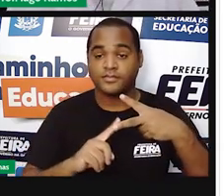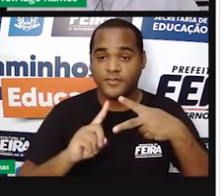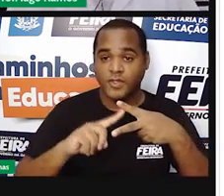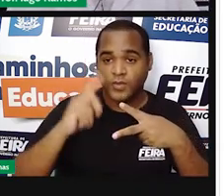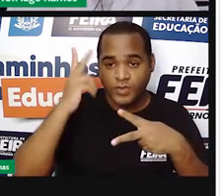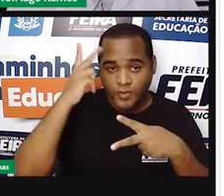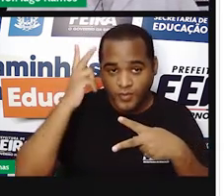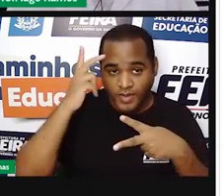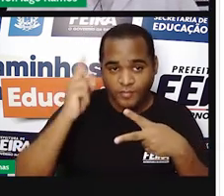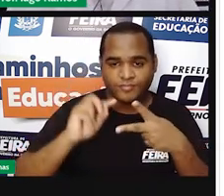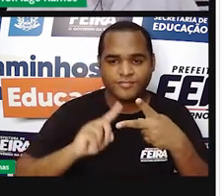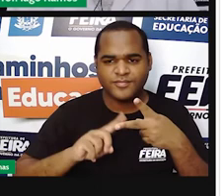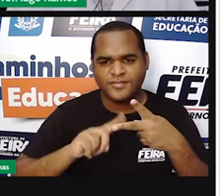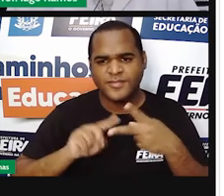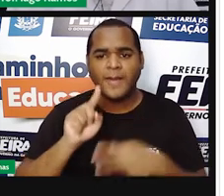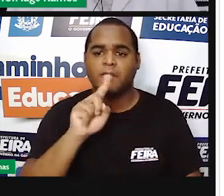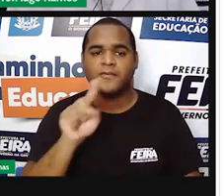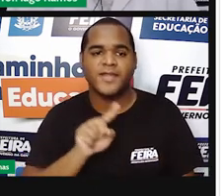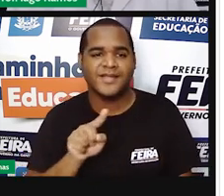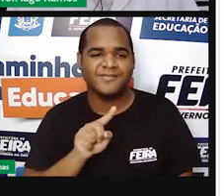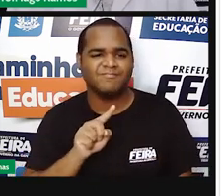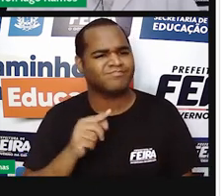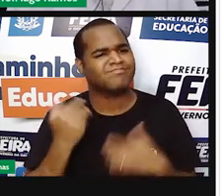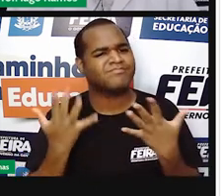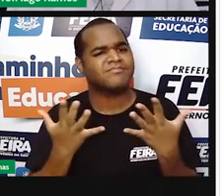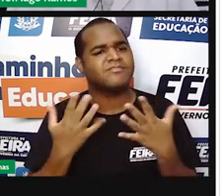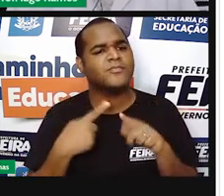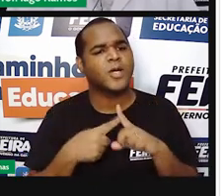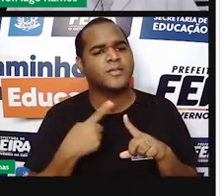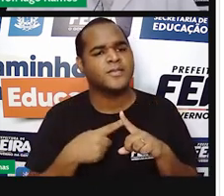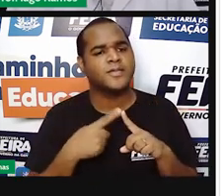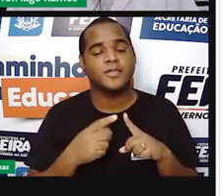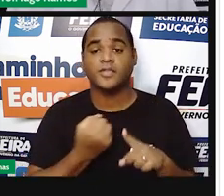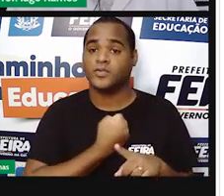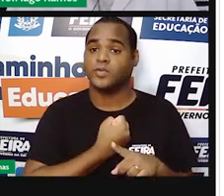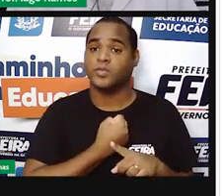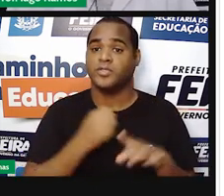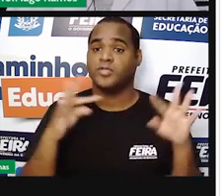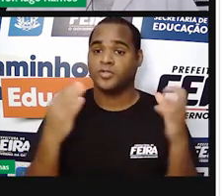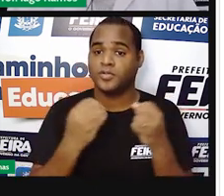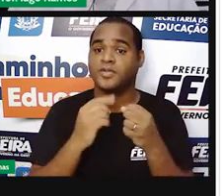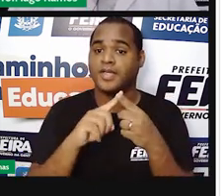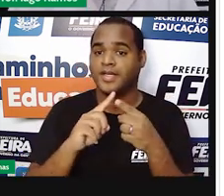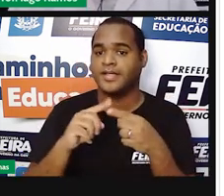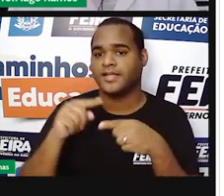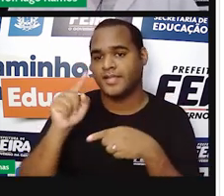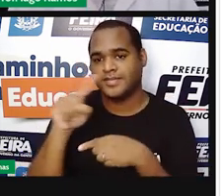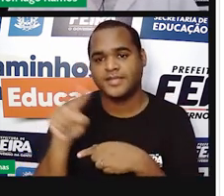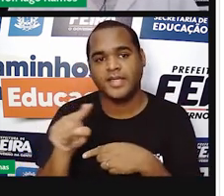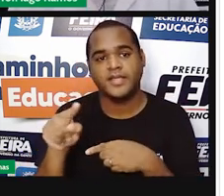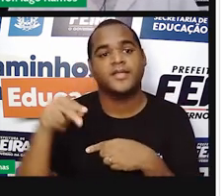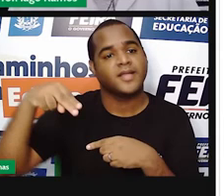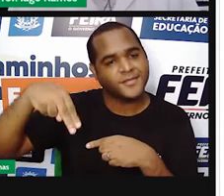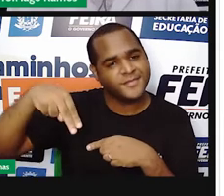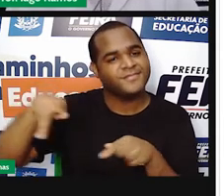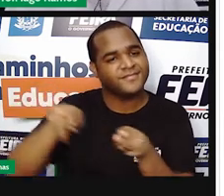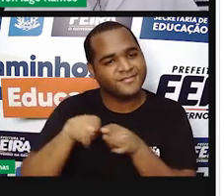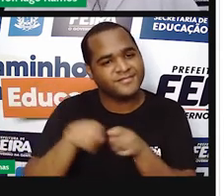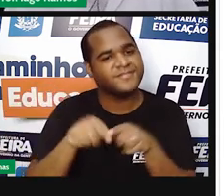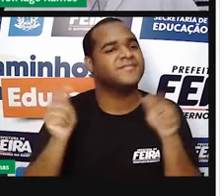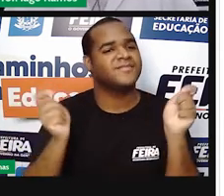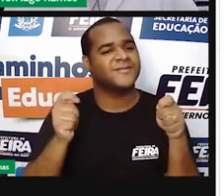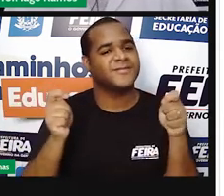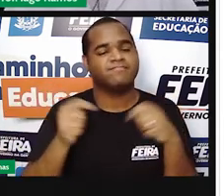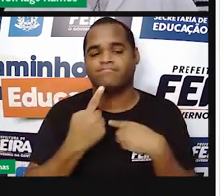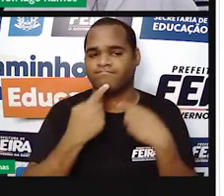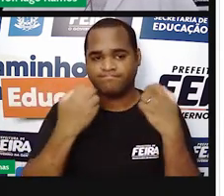natural, que é o número inteiro, como assim, professor, um número racional ele é natural e ele é inteiro, ele pode ser inteiro, agora a gente não